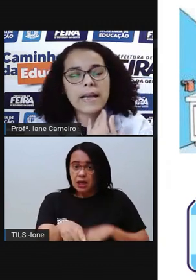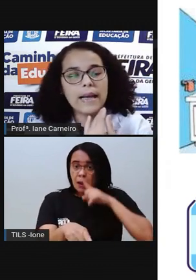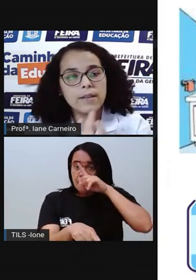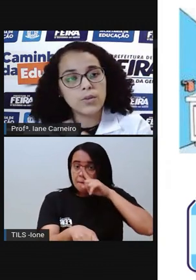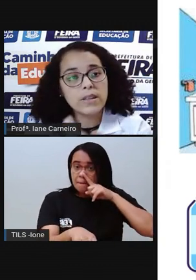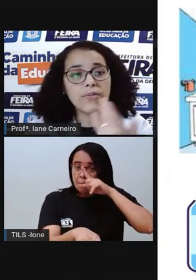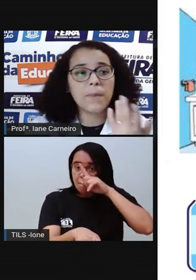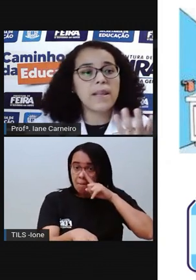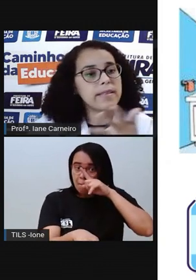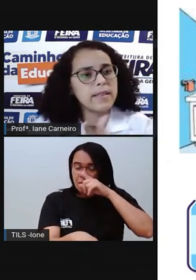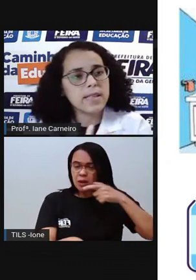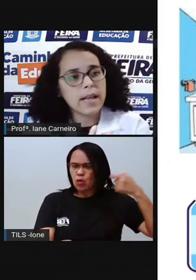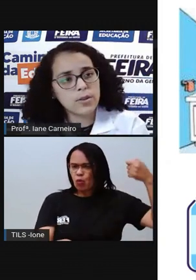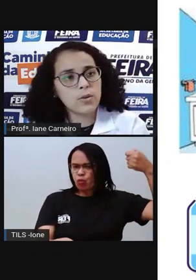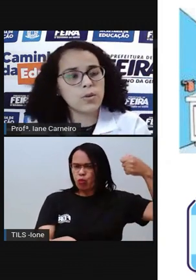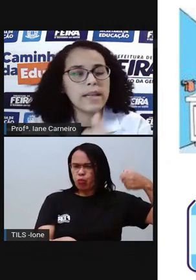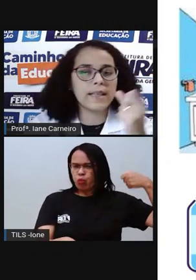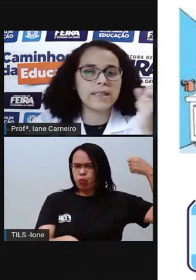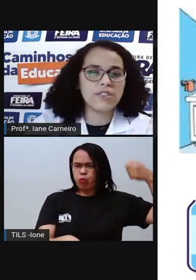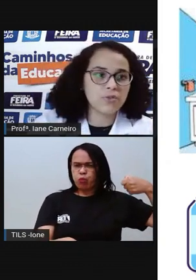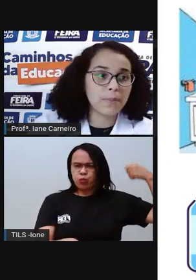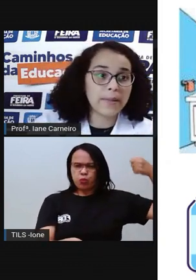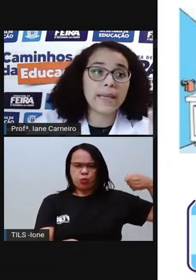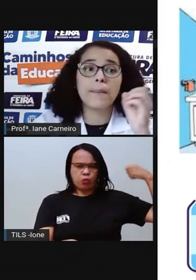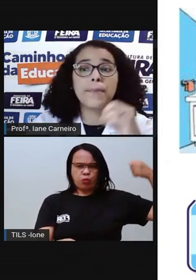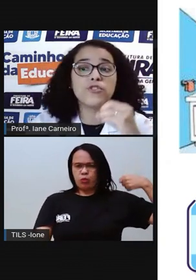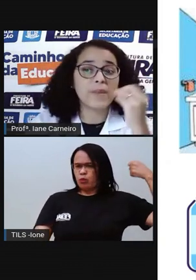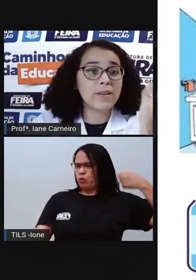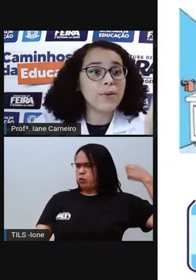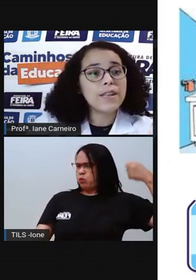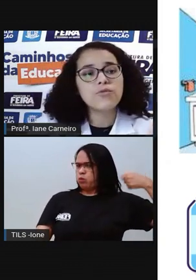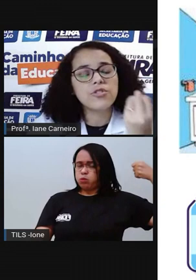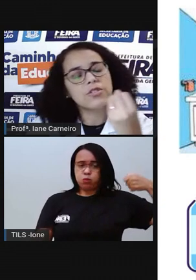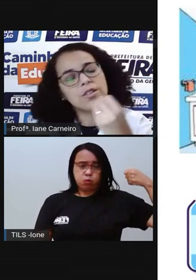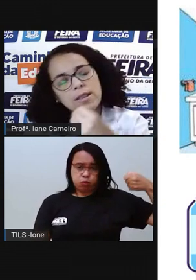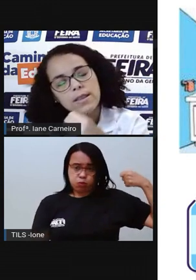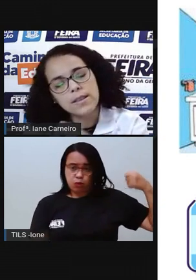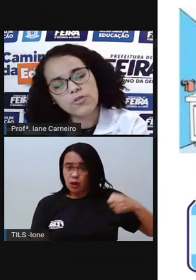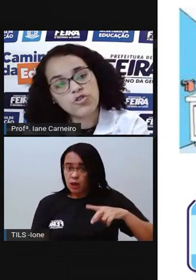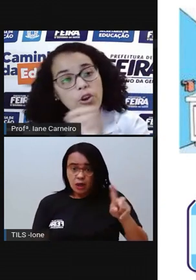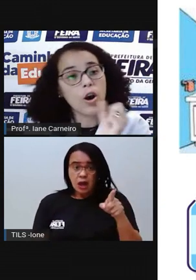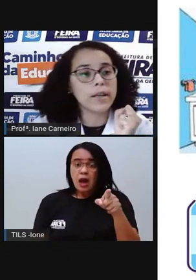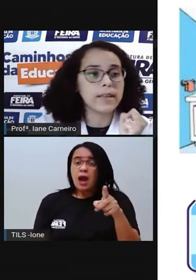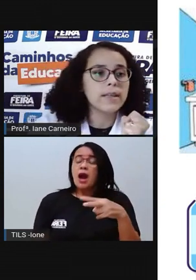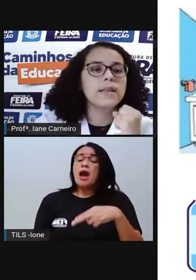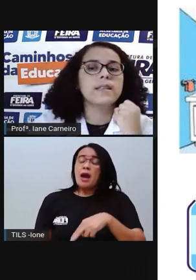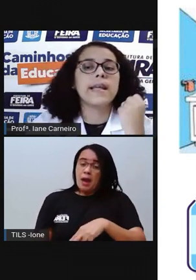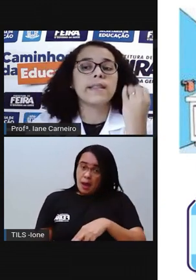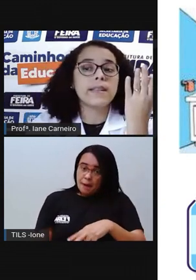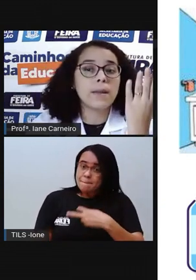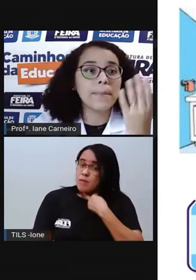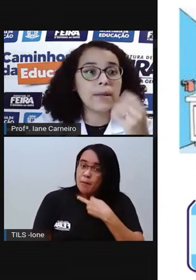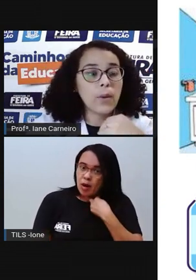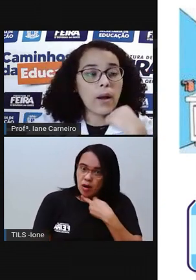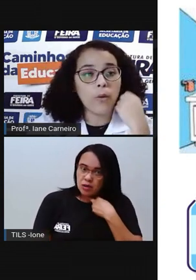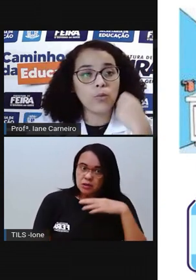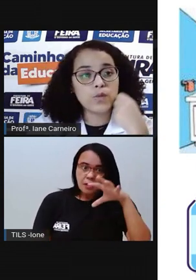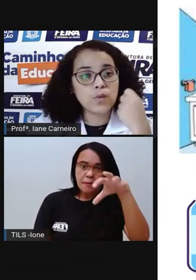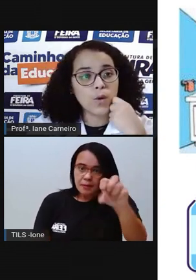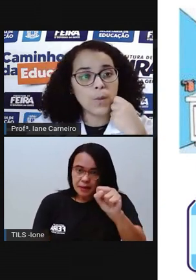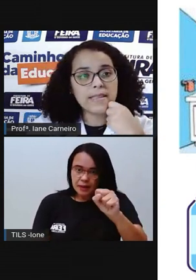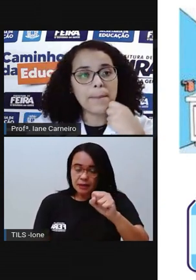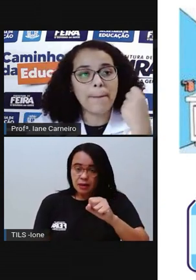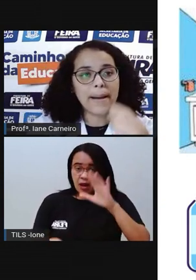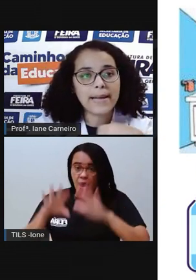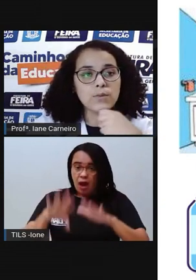né? O secador. Tem famílias que tem secador e aí deixam no banheiro. Não pode porque tem o risco de choque, né? Tem também alguns